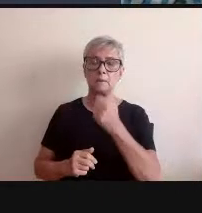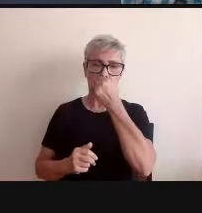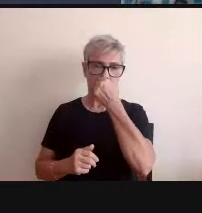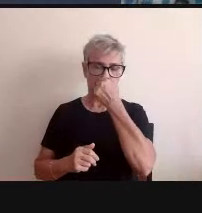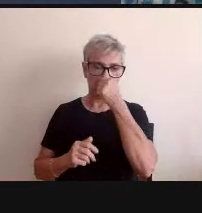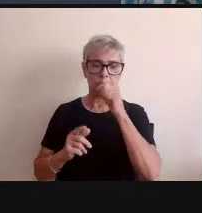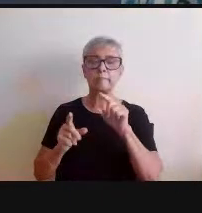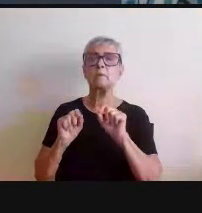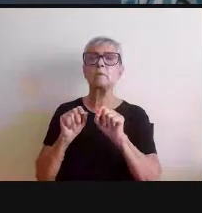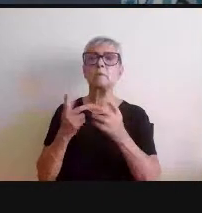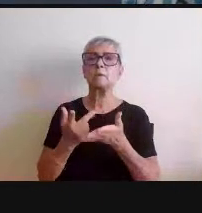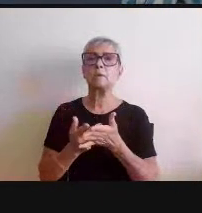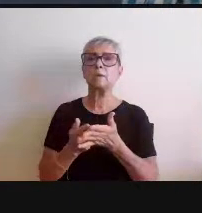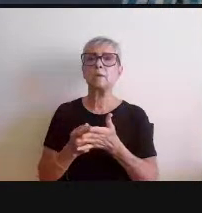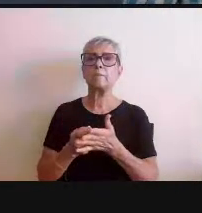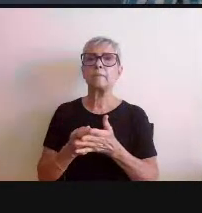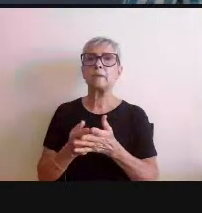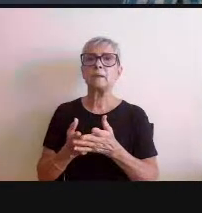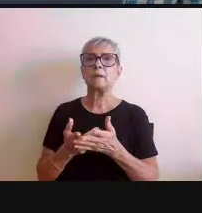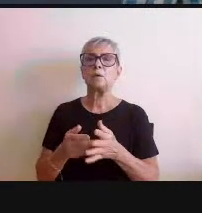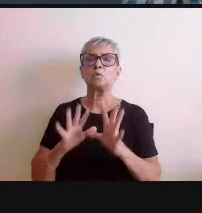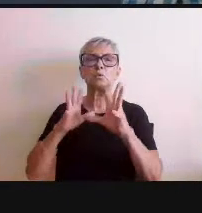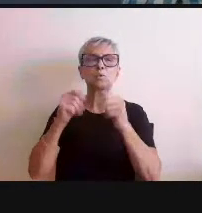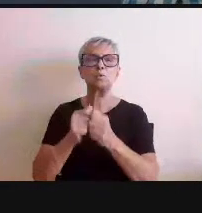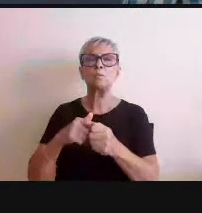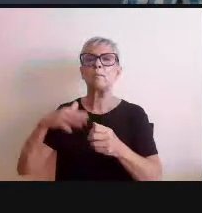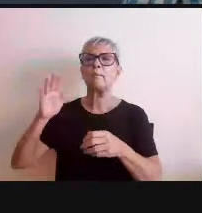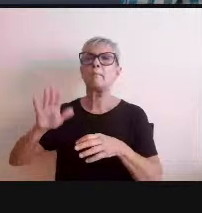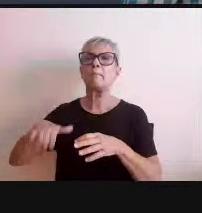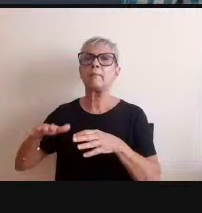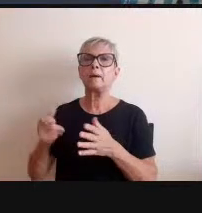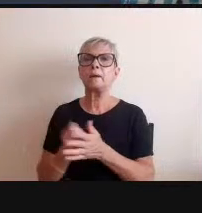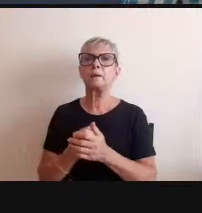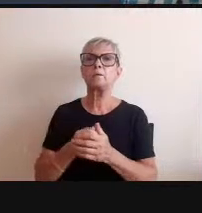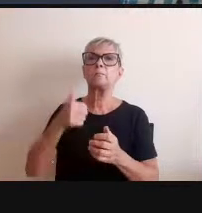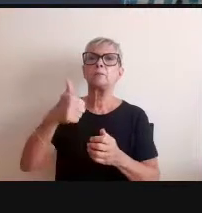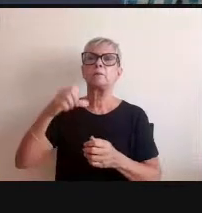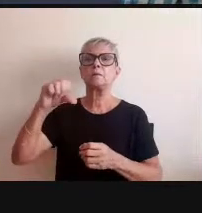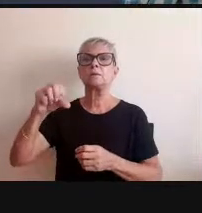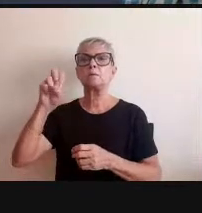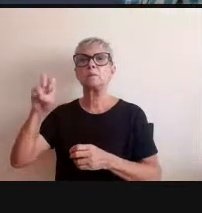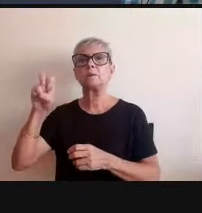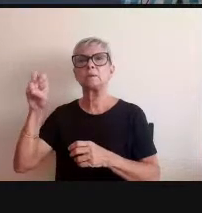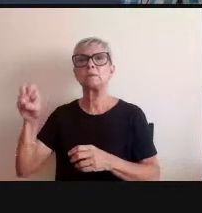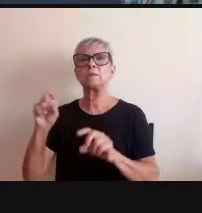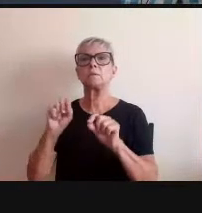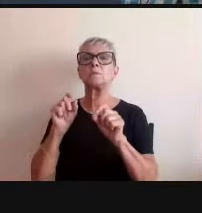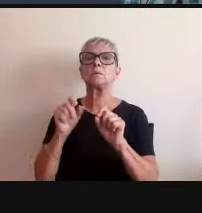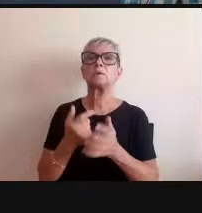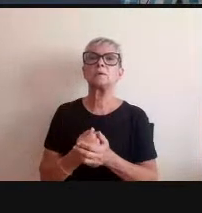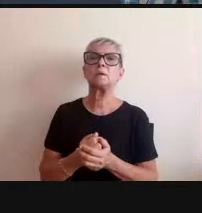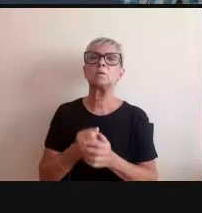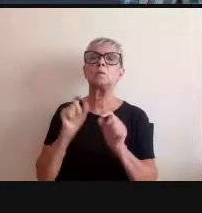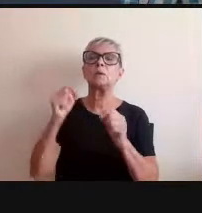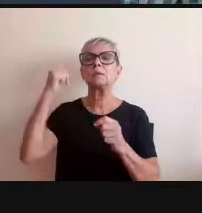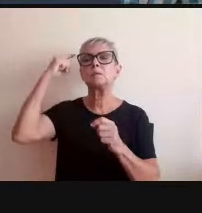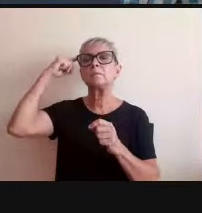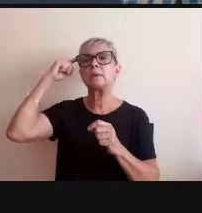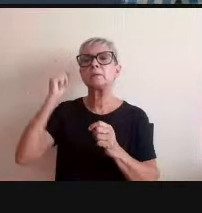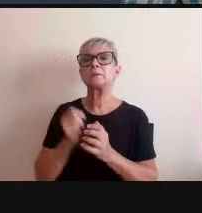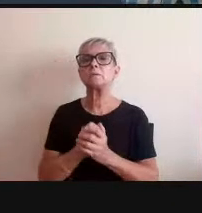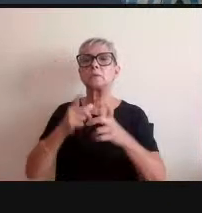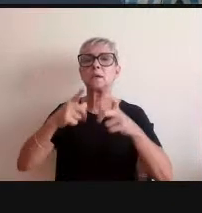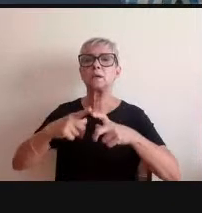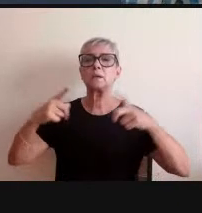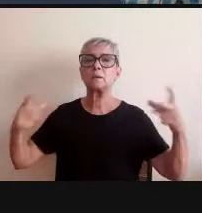ou seja a mão de obra barata naquele momento em 1955 pergunte a eles o que eles pensam da grande família dos homens